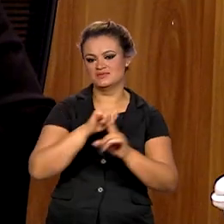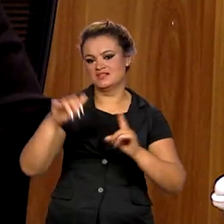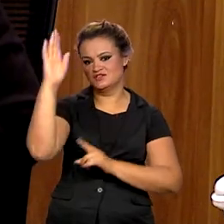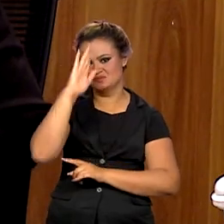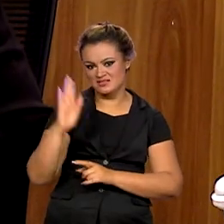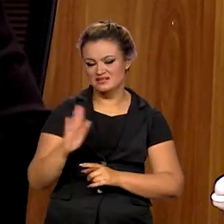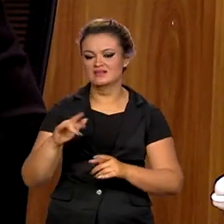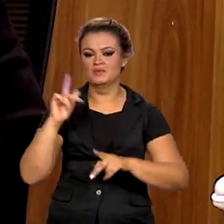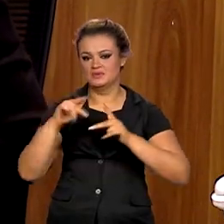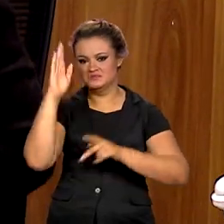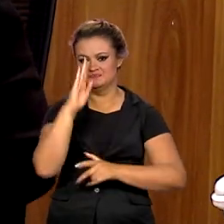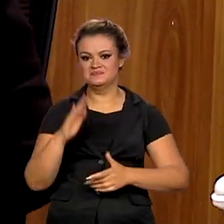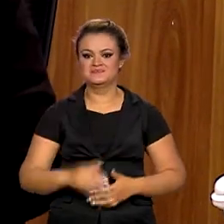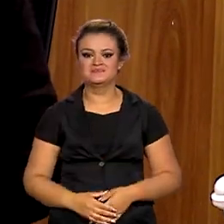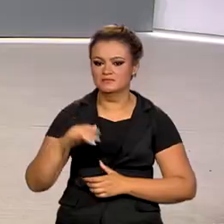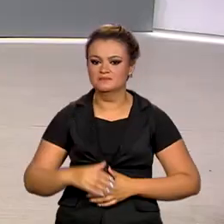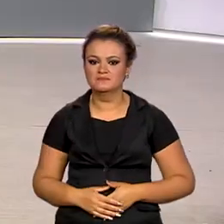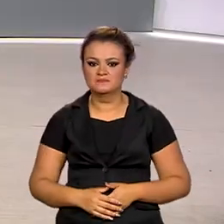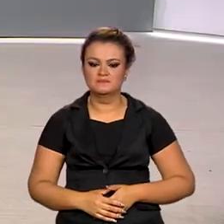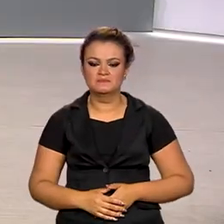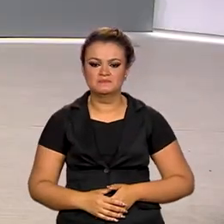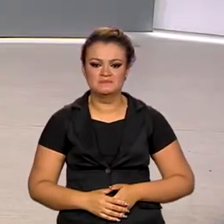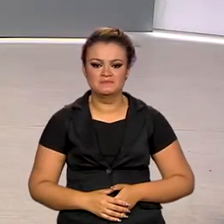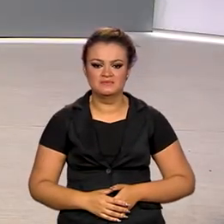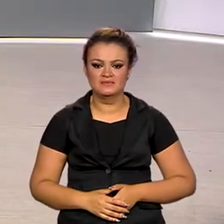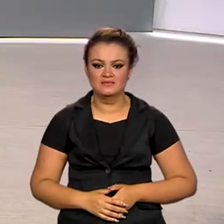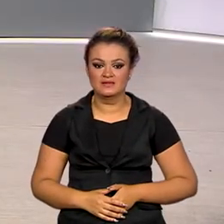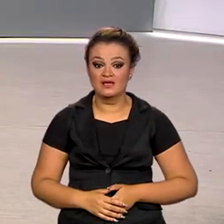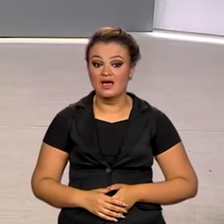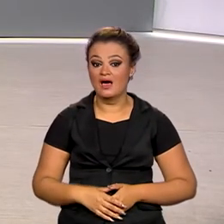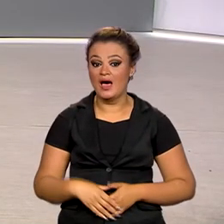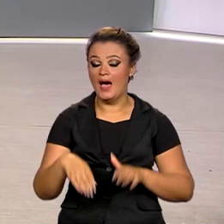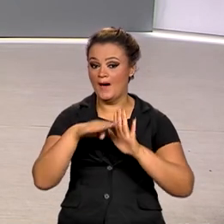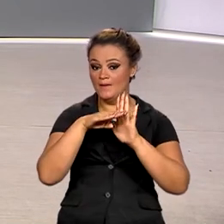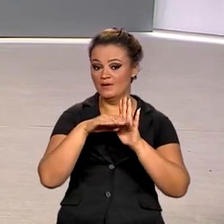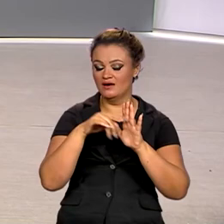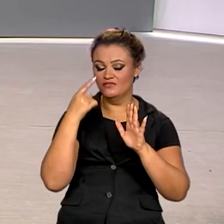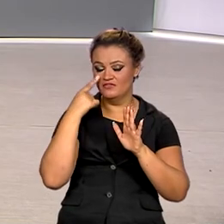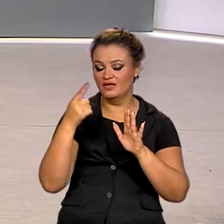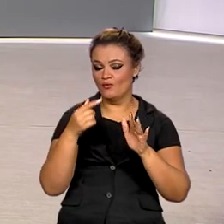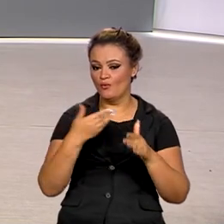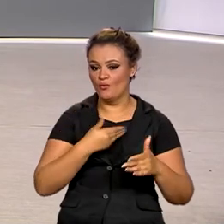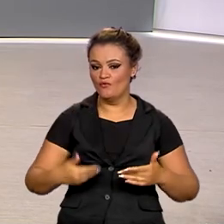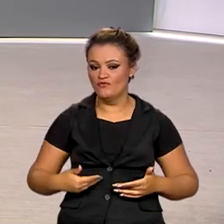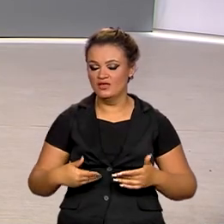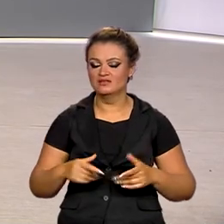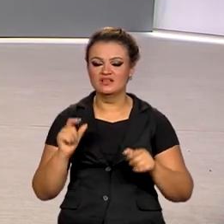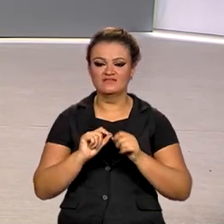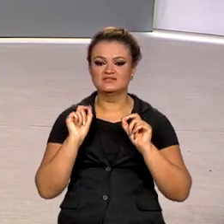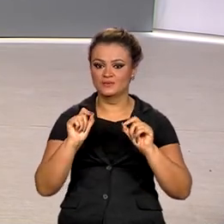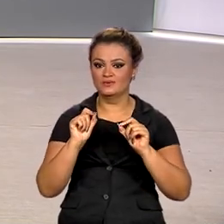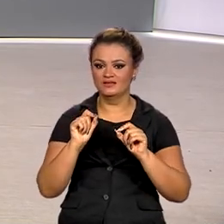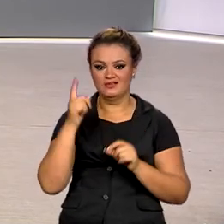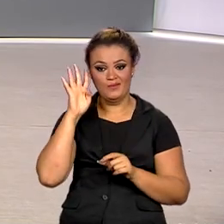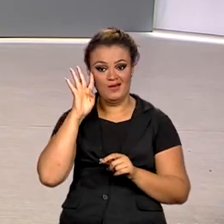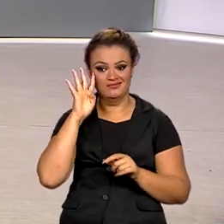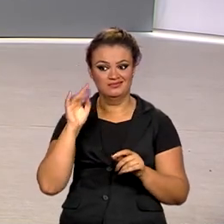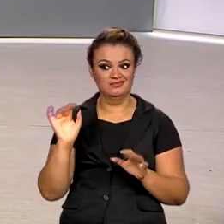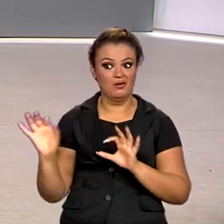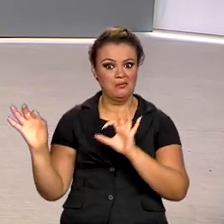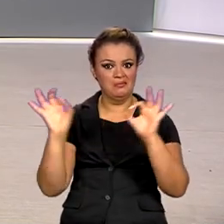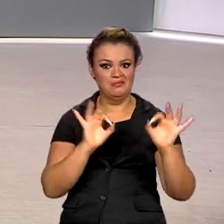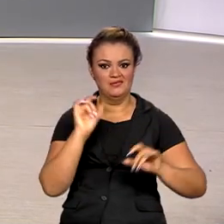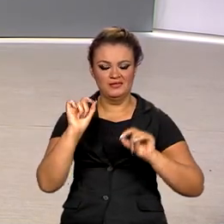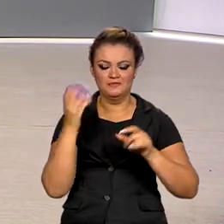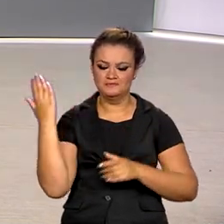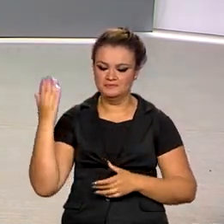brasileira, para povo brasileiro. É hora de conferir outras ações do governo federal nesta quarta-feira. Vamos ver